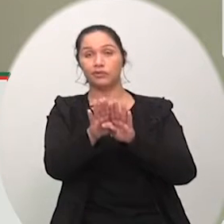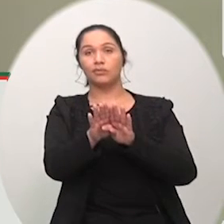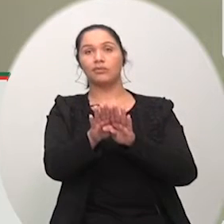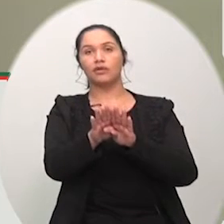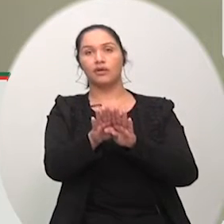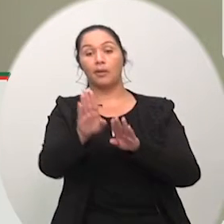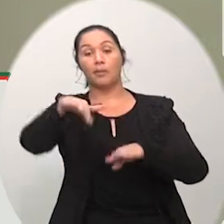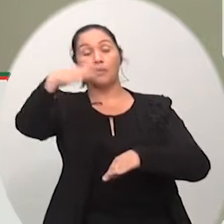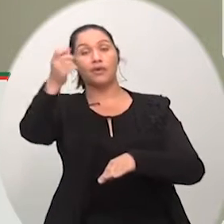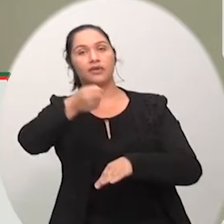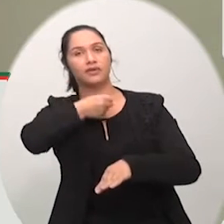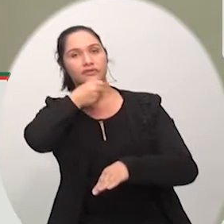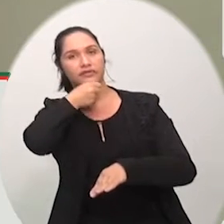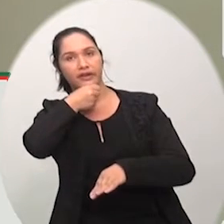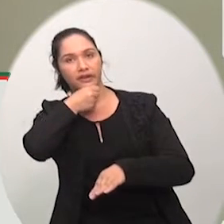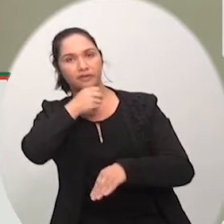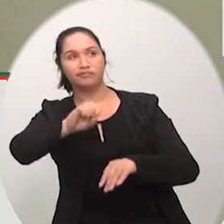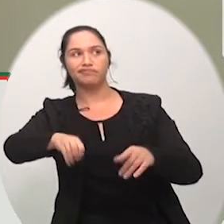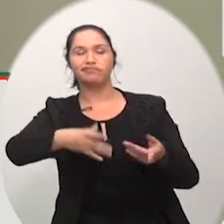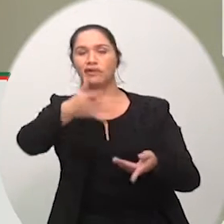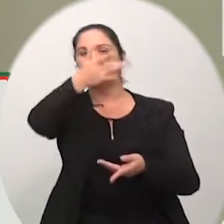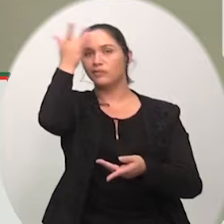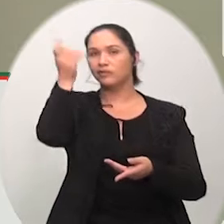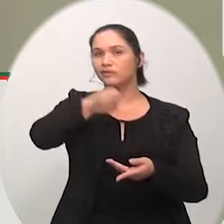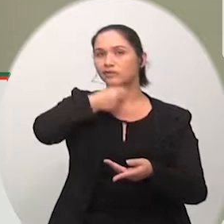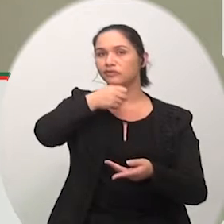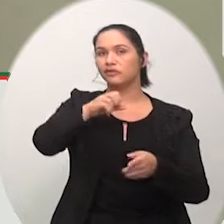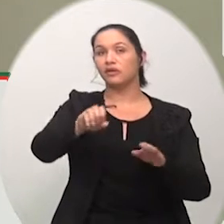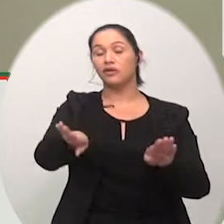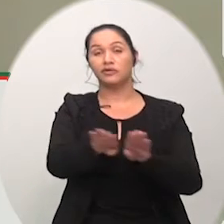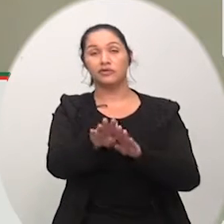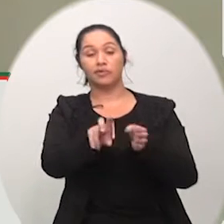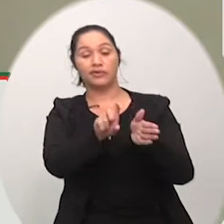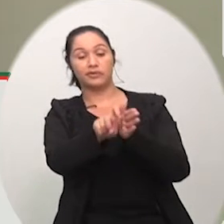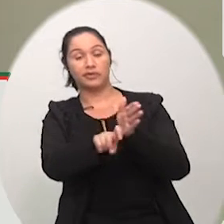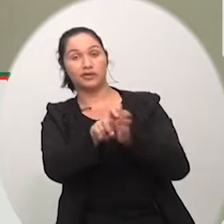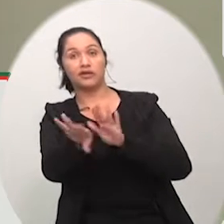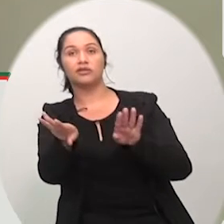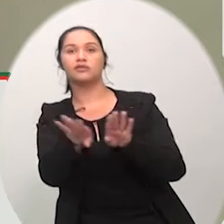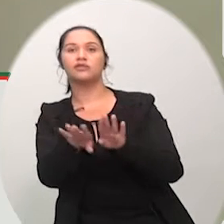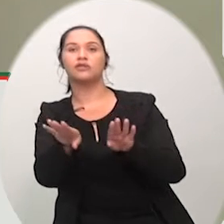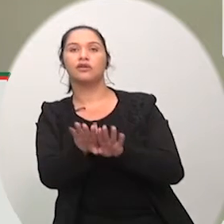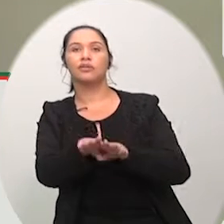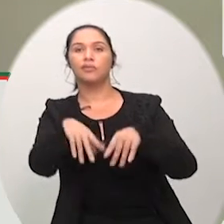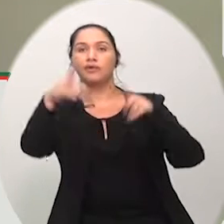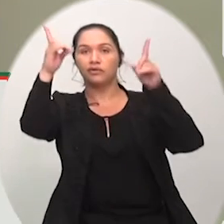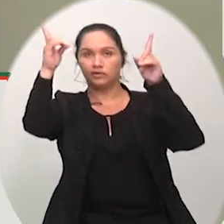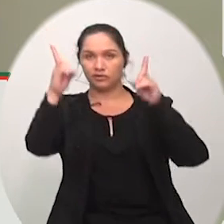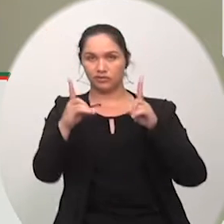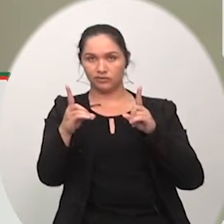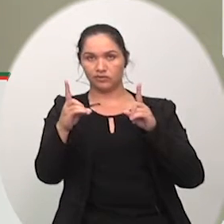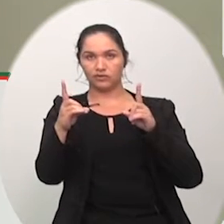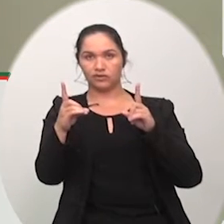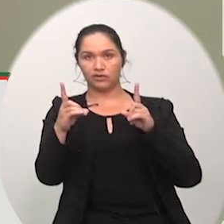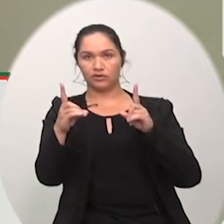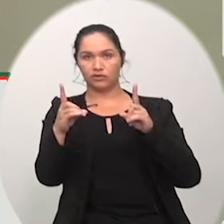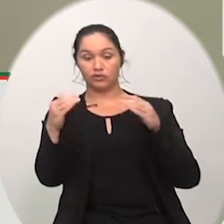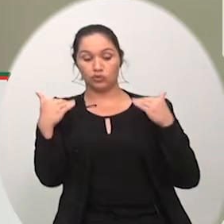idosos como também os cadeirantes os deficientes físicos os